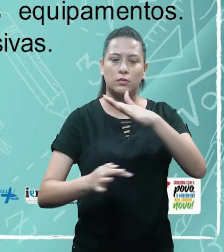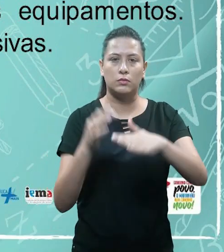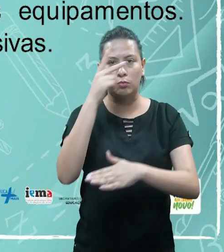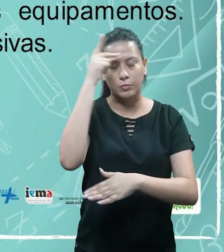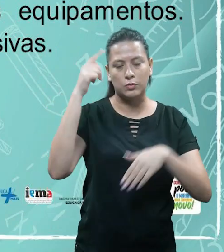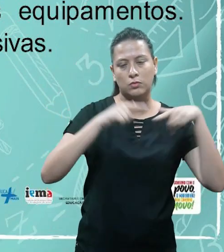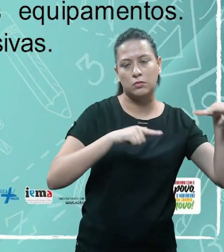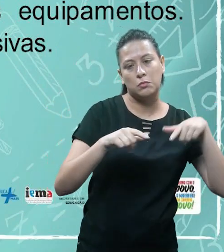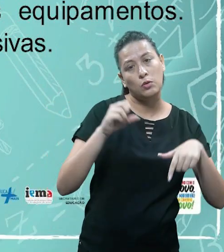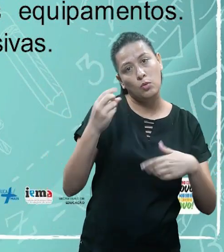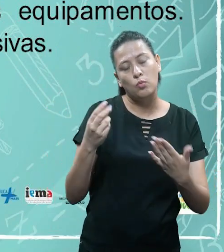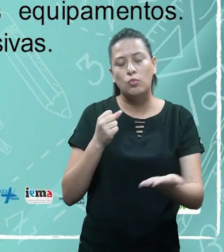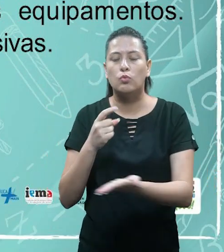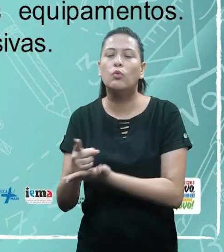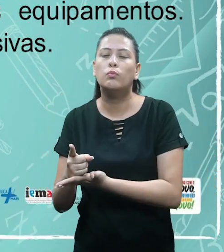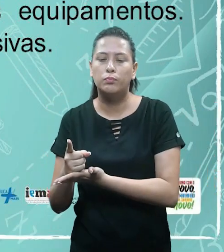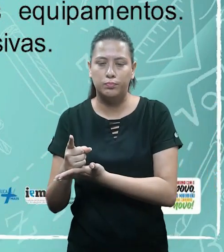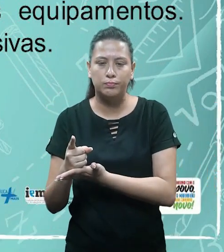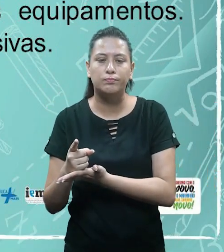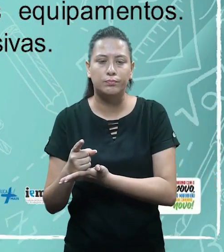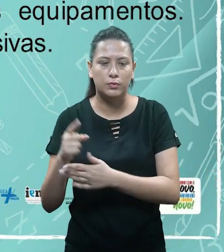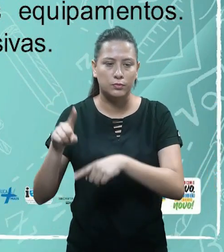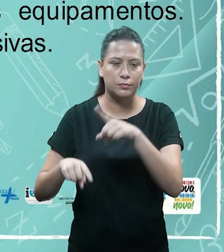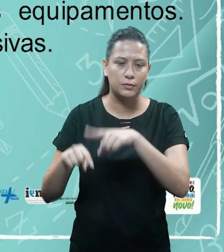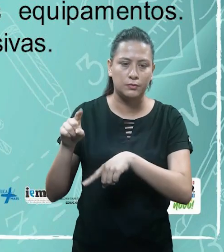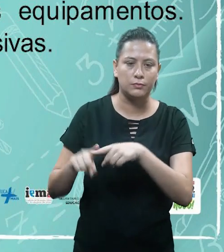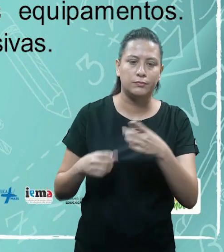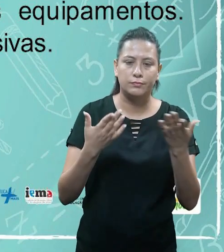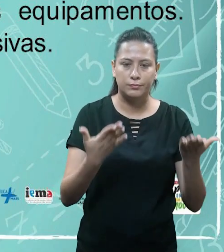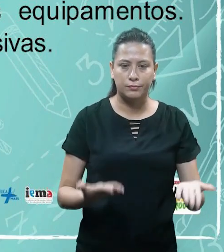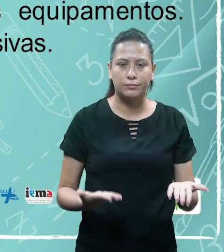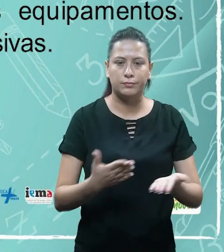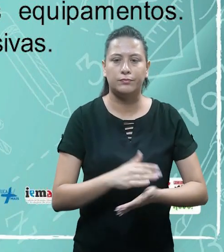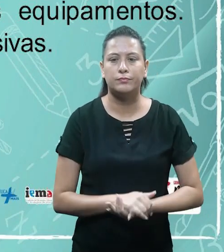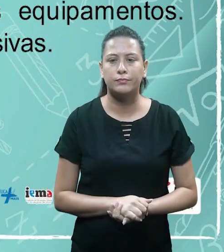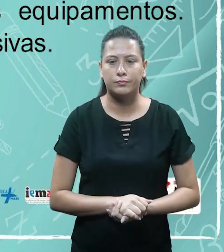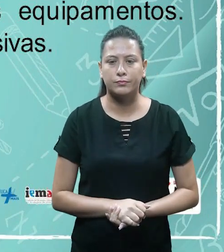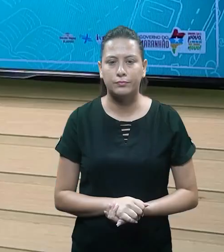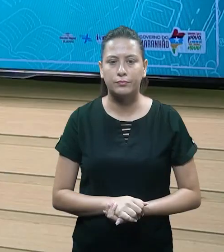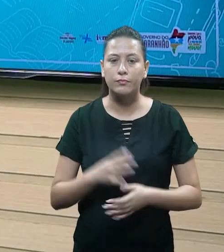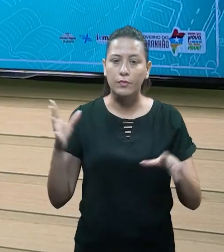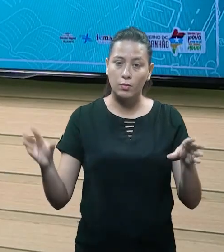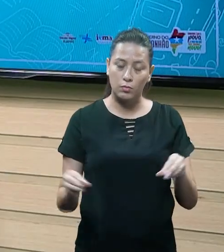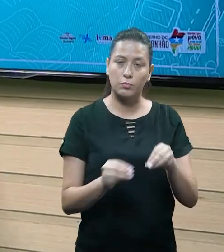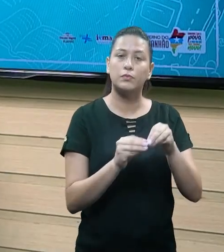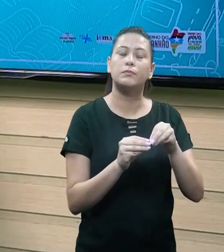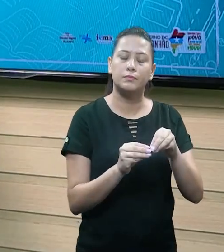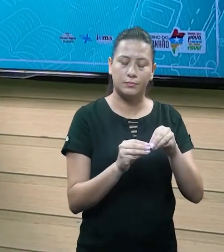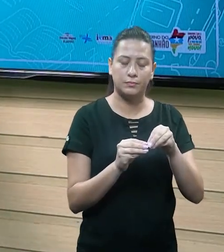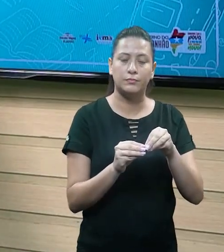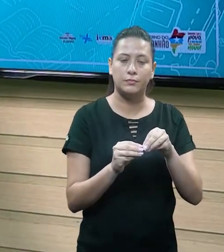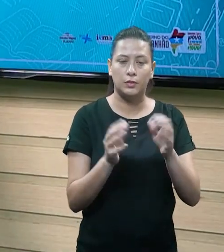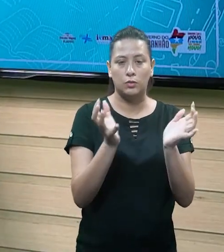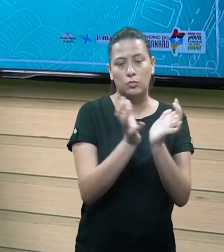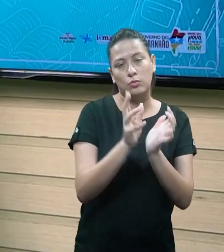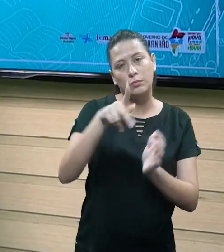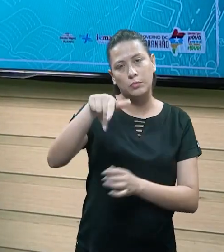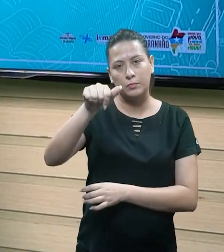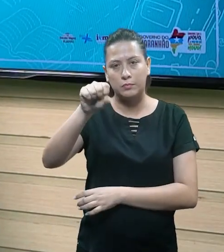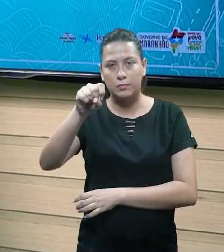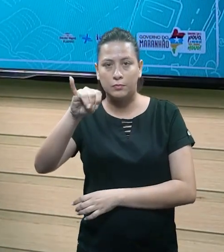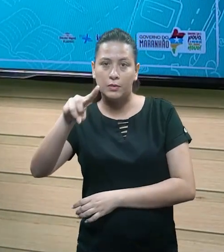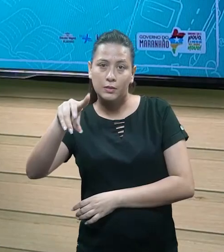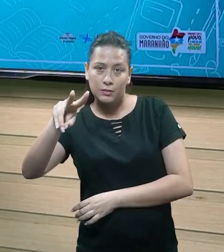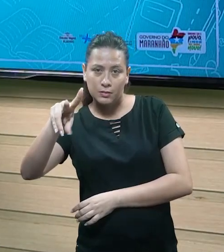fornecedores, funcionários e compra de novos equipamentos. Aqui, portanto, a documentação de contas passivas, bem? Então aqui complementa a parte passiva.